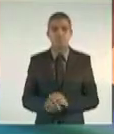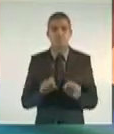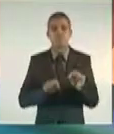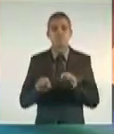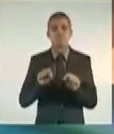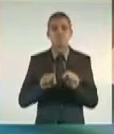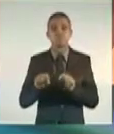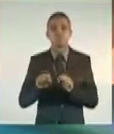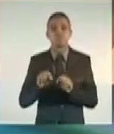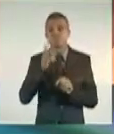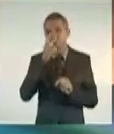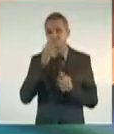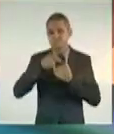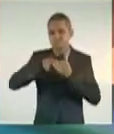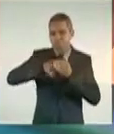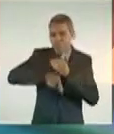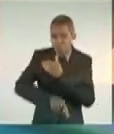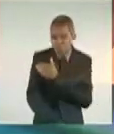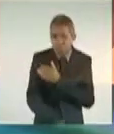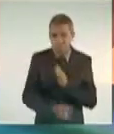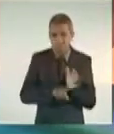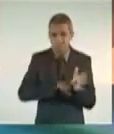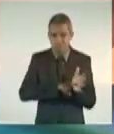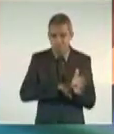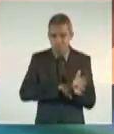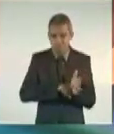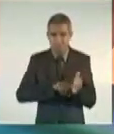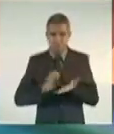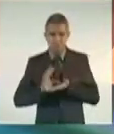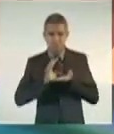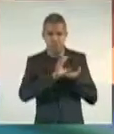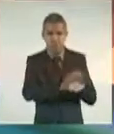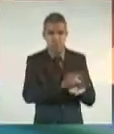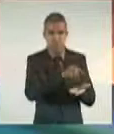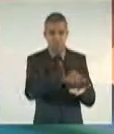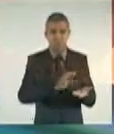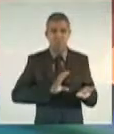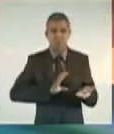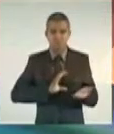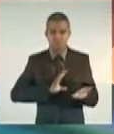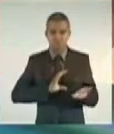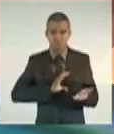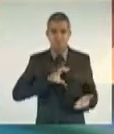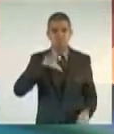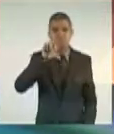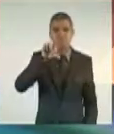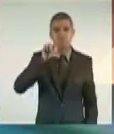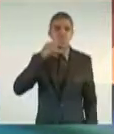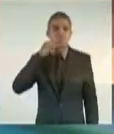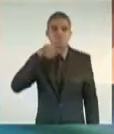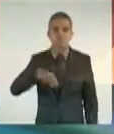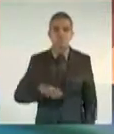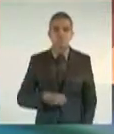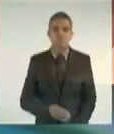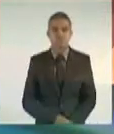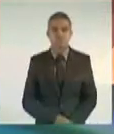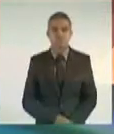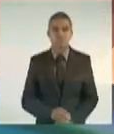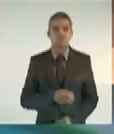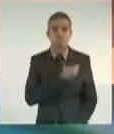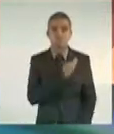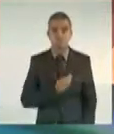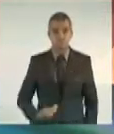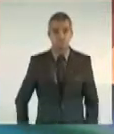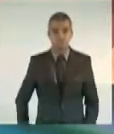fundo, deputado Rogério, para caixias de 9 milhões, que o governador